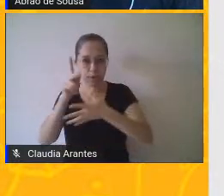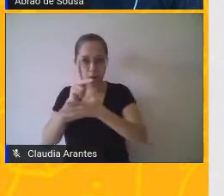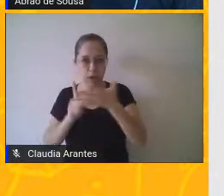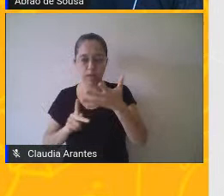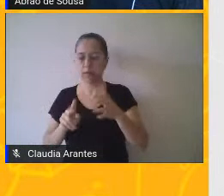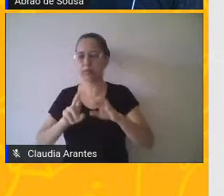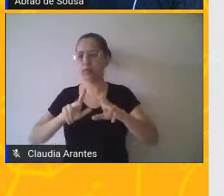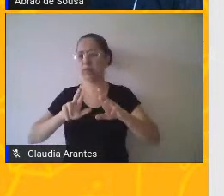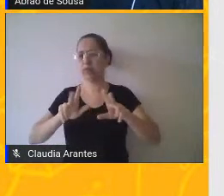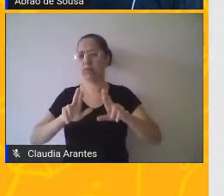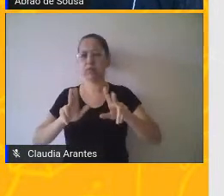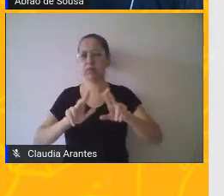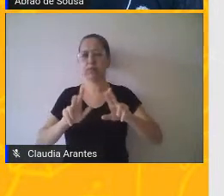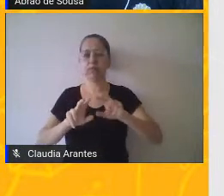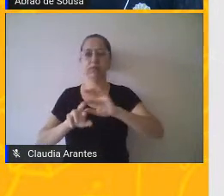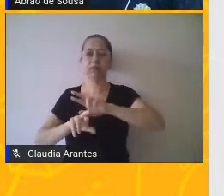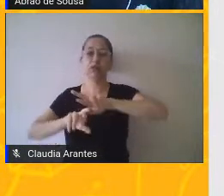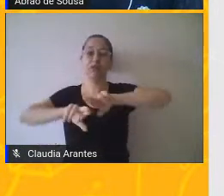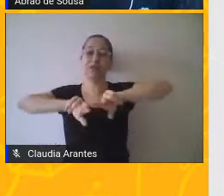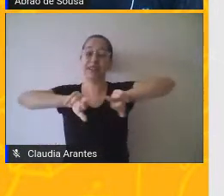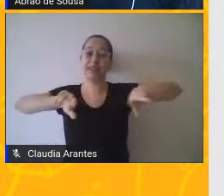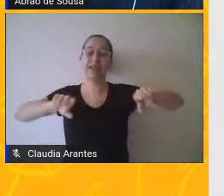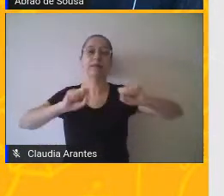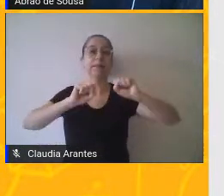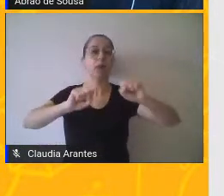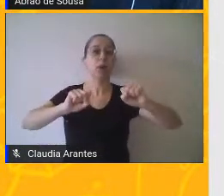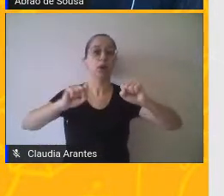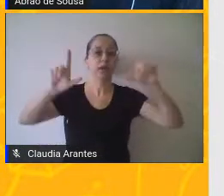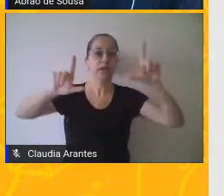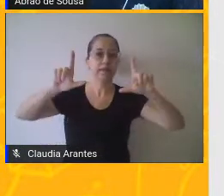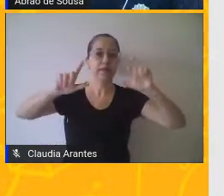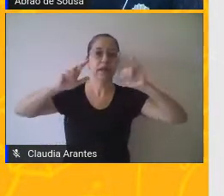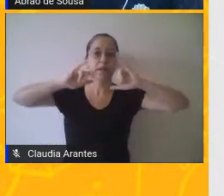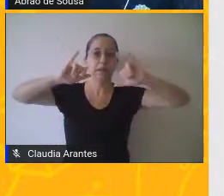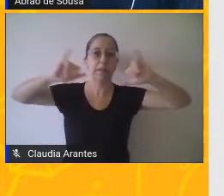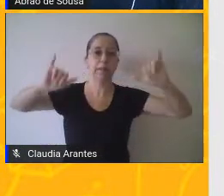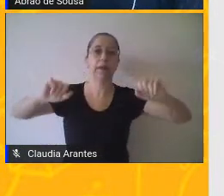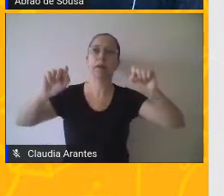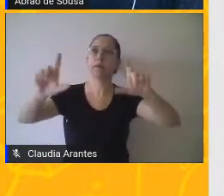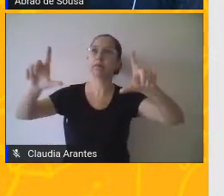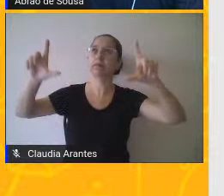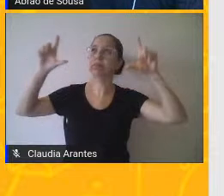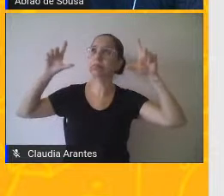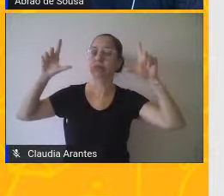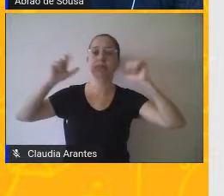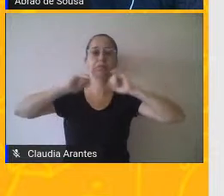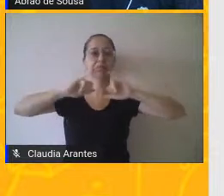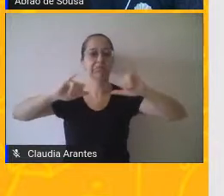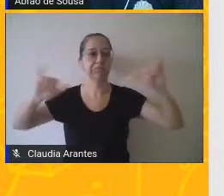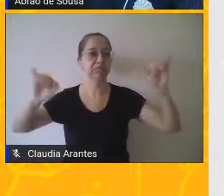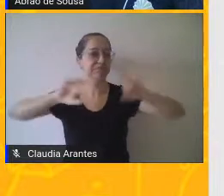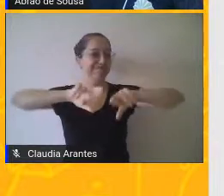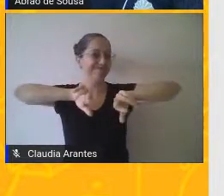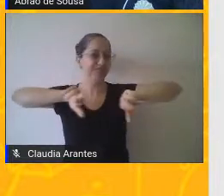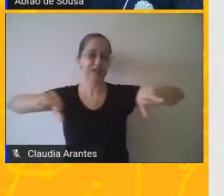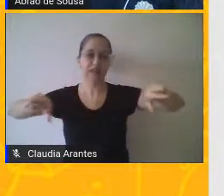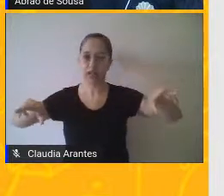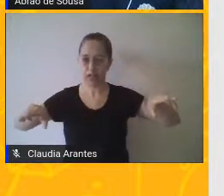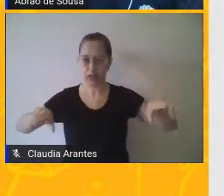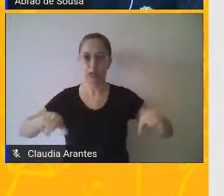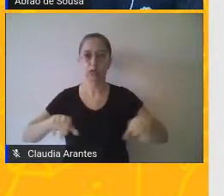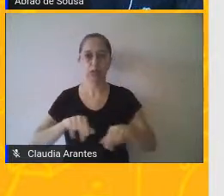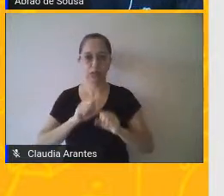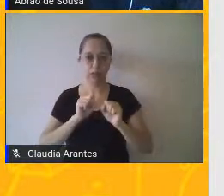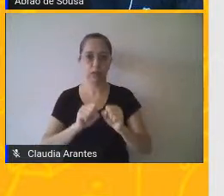Ela pode acontecer na propaganda, ela pode acontecer no conto, ela pode acontecer na crônica. Ela pode